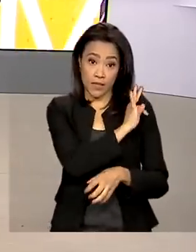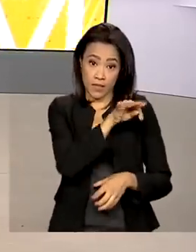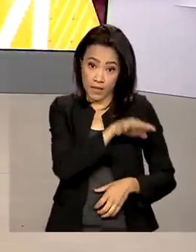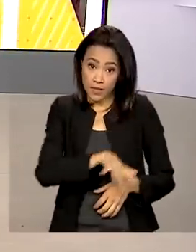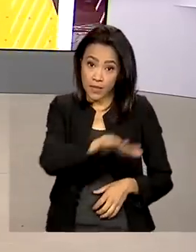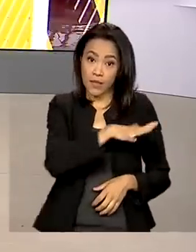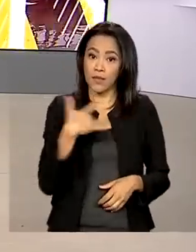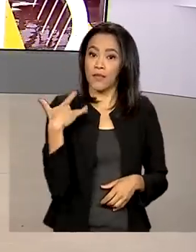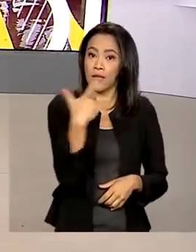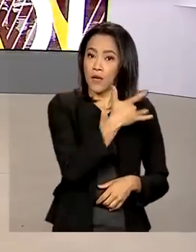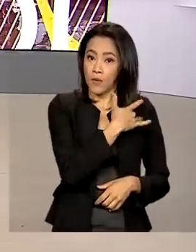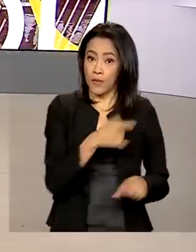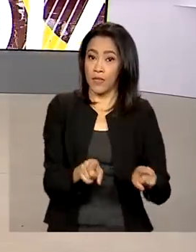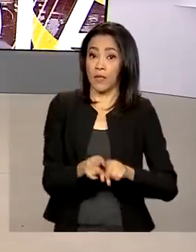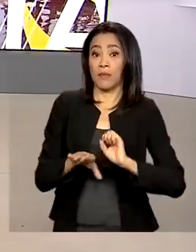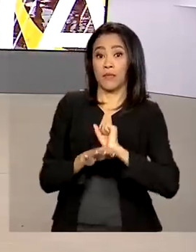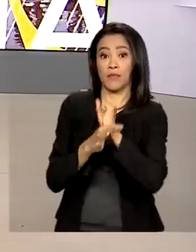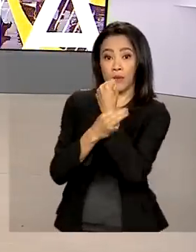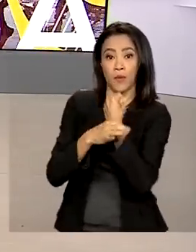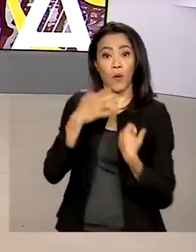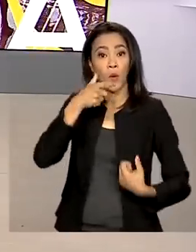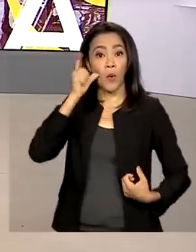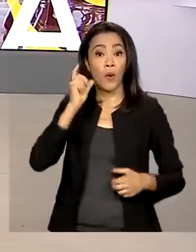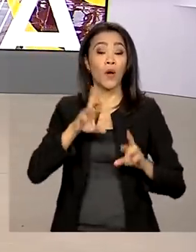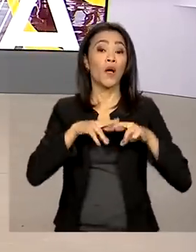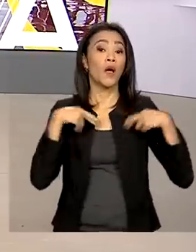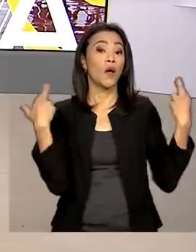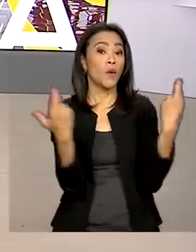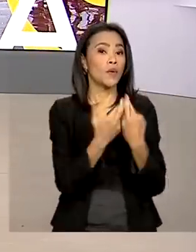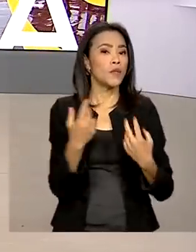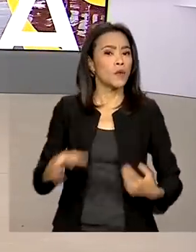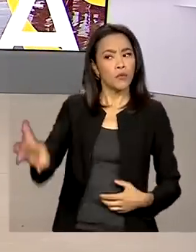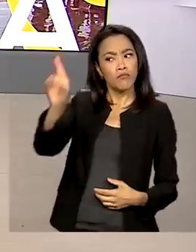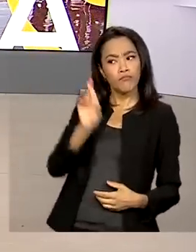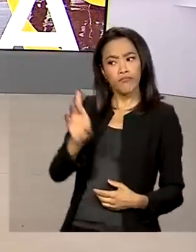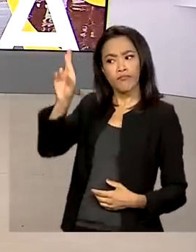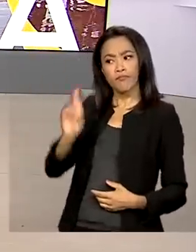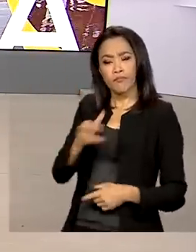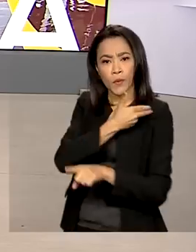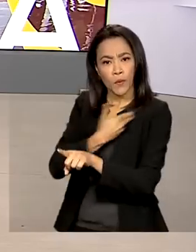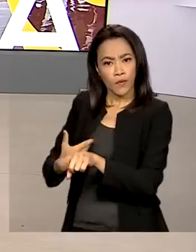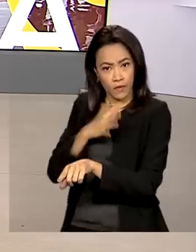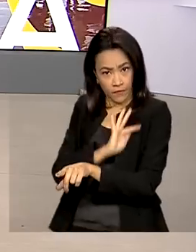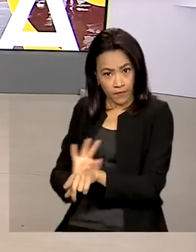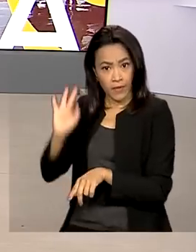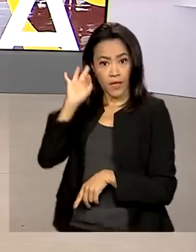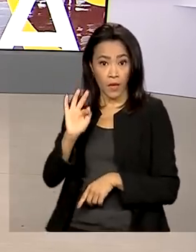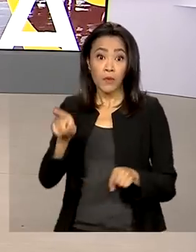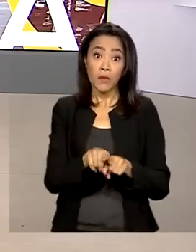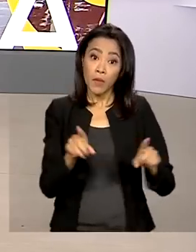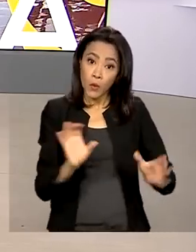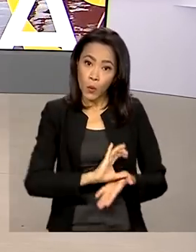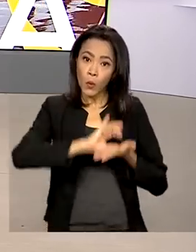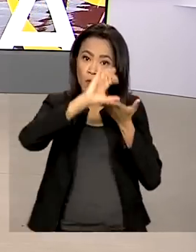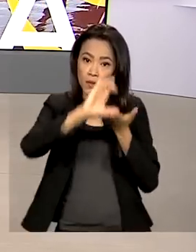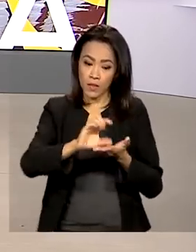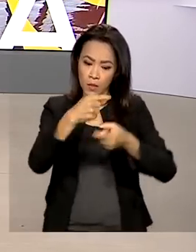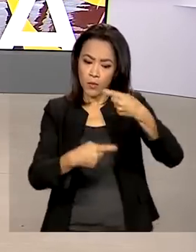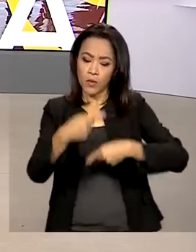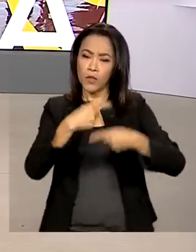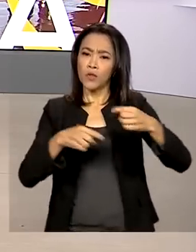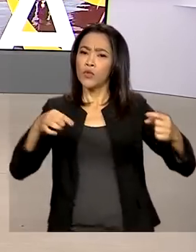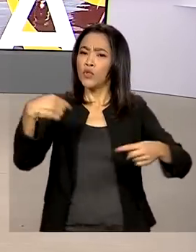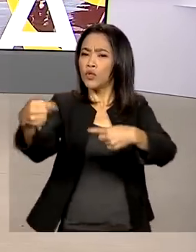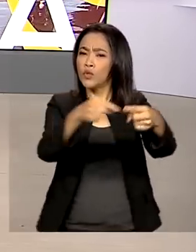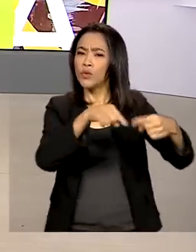saúde e segurança pública se reuniram ontem com representantes do governo federal. E o Conselho Político também discutiu a PEC da